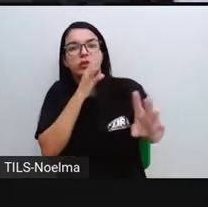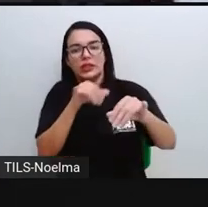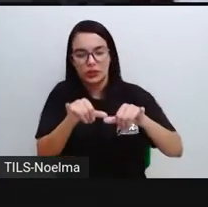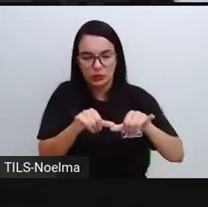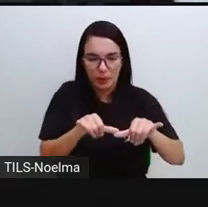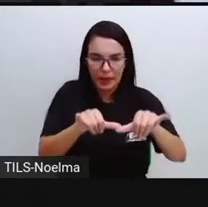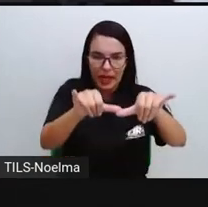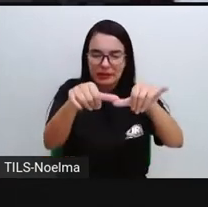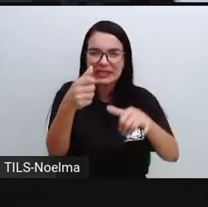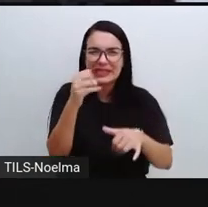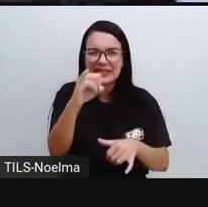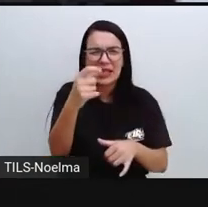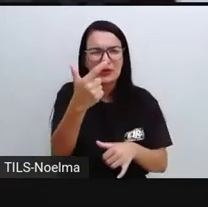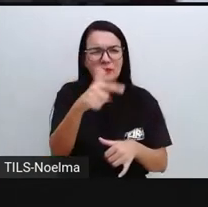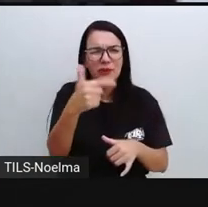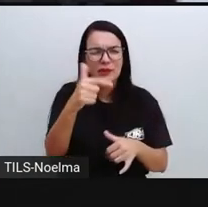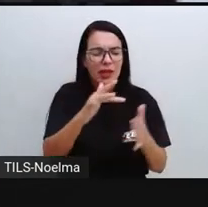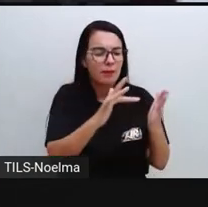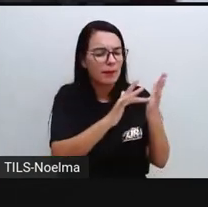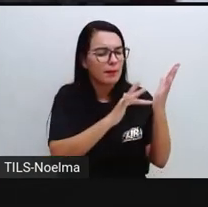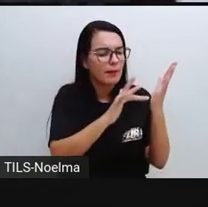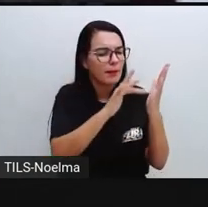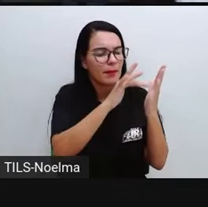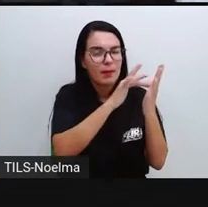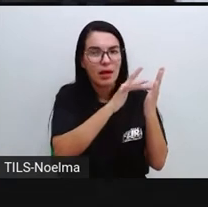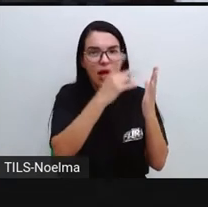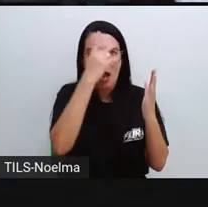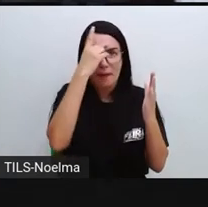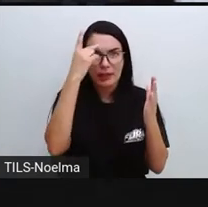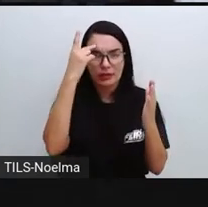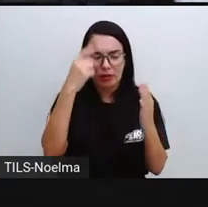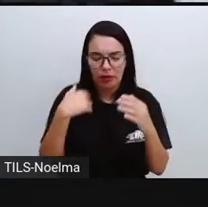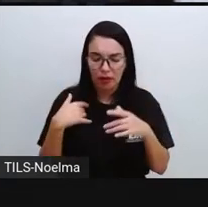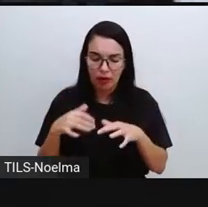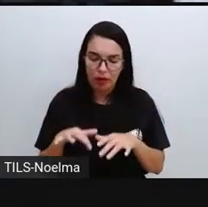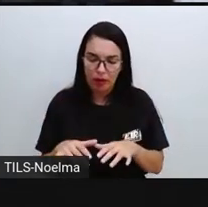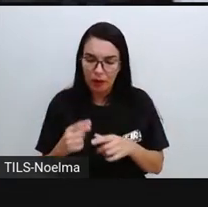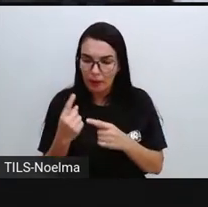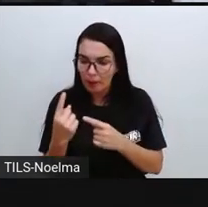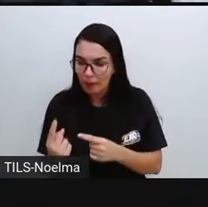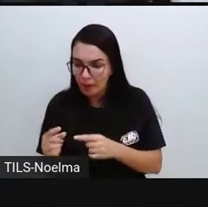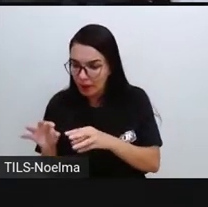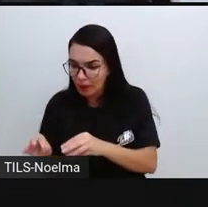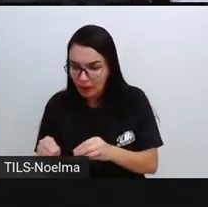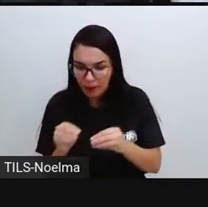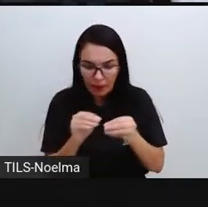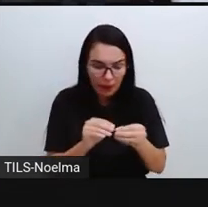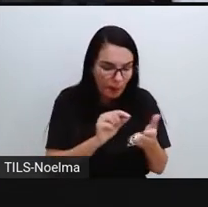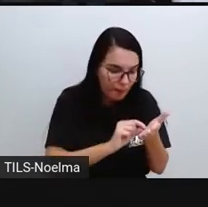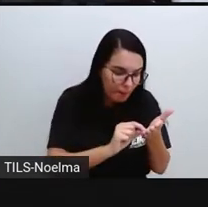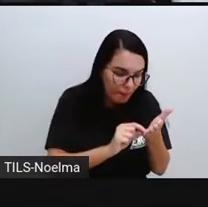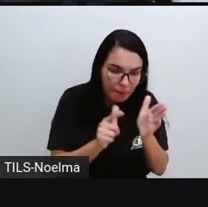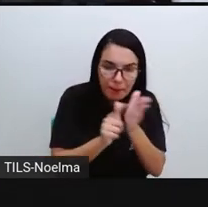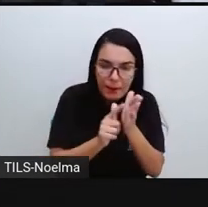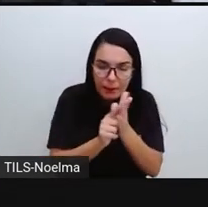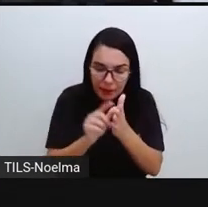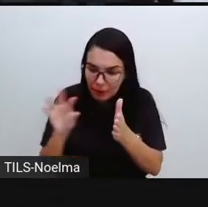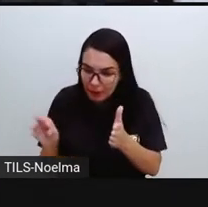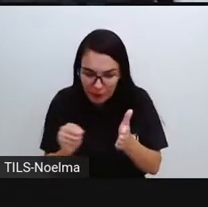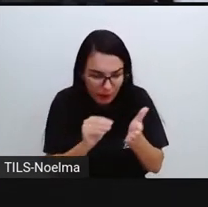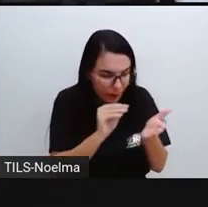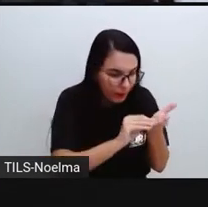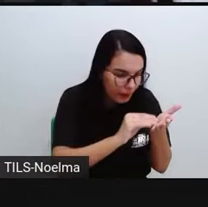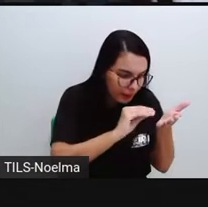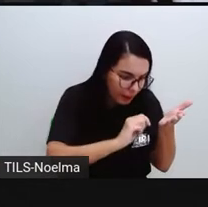tivesse a calculadora, o caixa ali, teria que somar produto por produto ali no papelzinho ali, fazendo as contas.